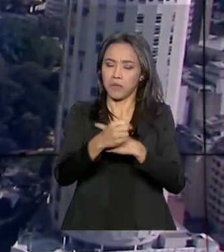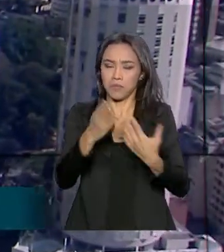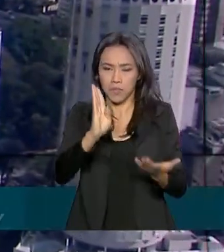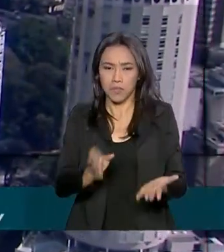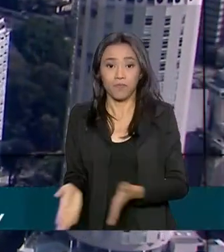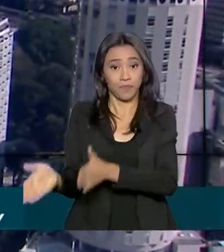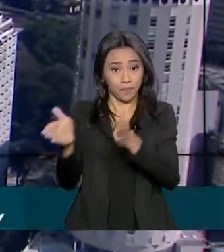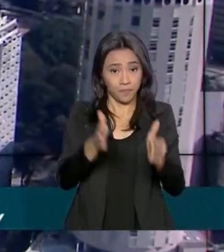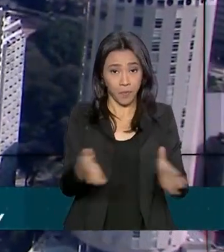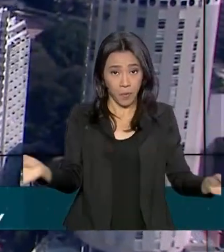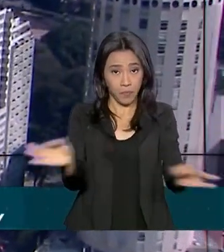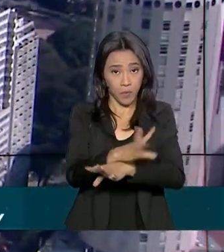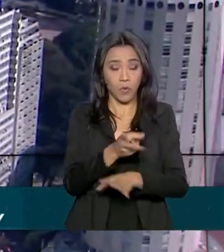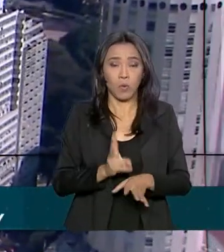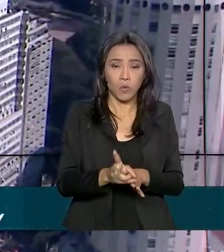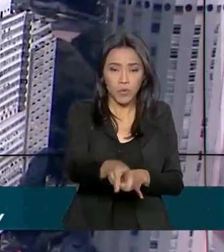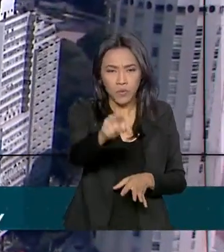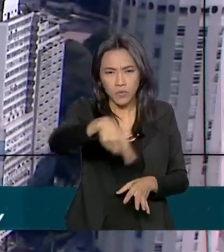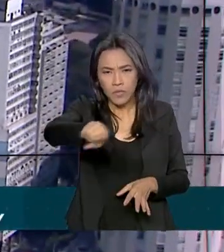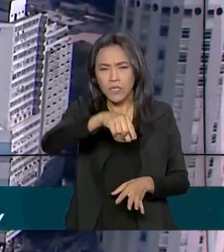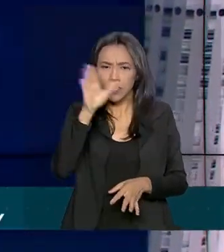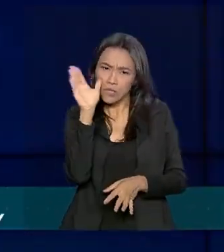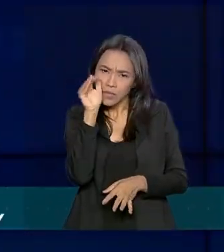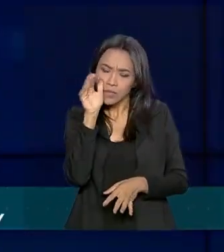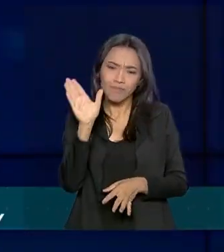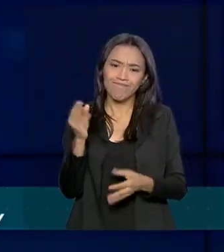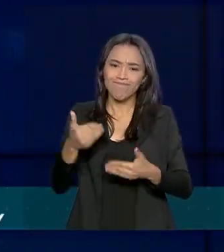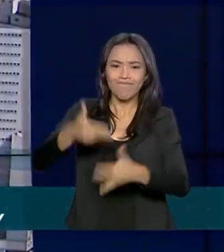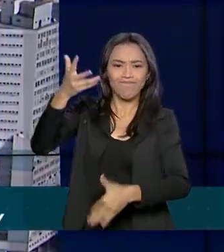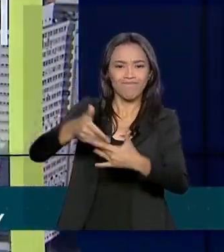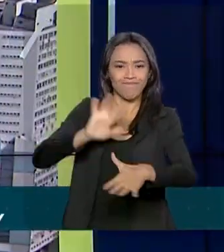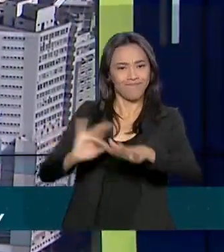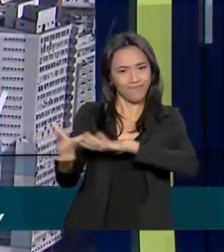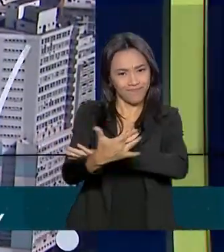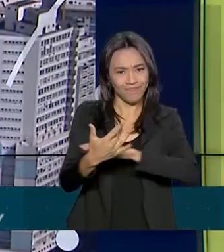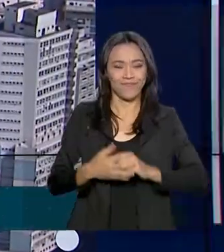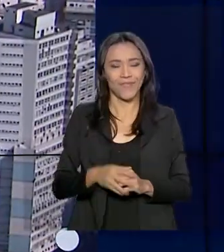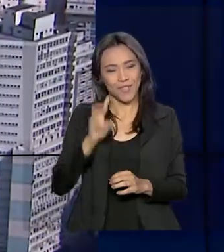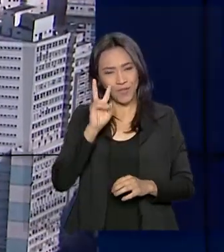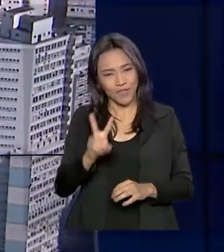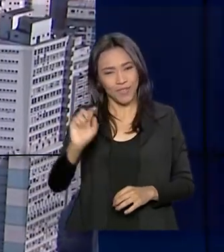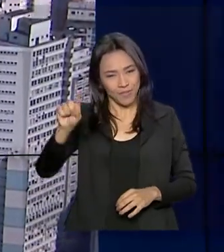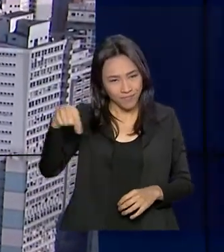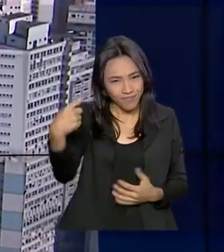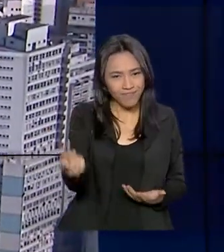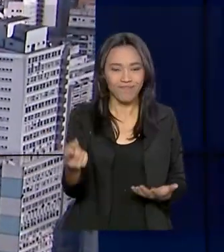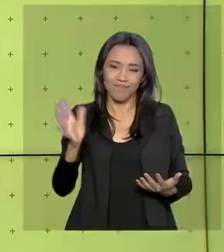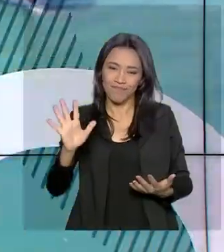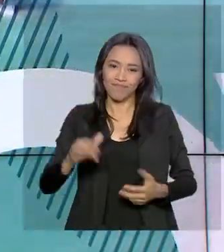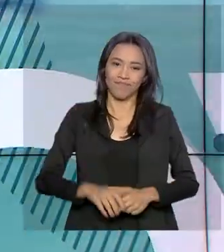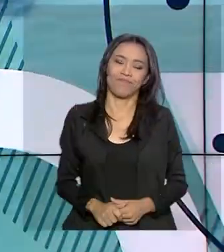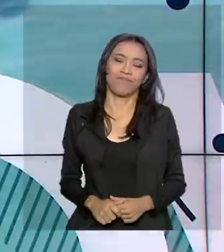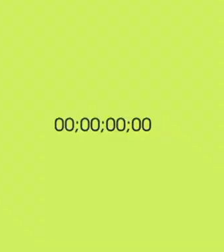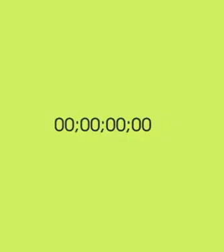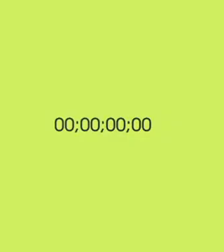governo agora fica por aqui. Continue nos acompanhando também pelas redes sociais. E nos vemos na próxima edição. Até lá!